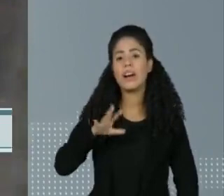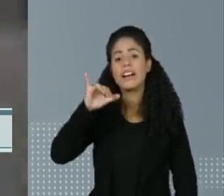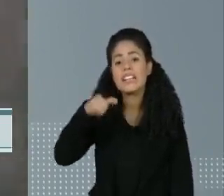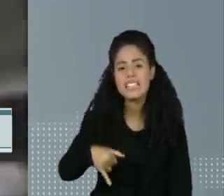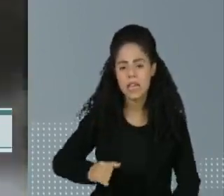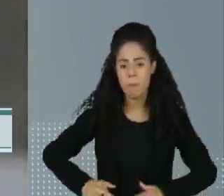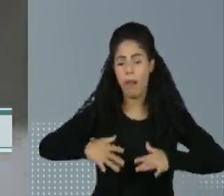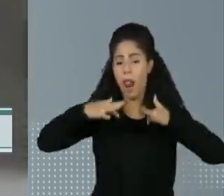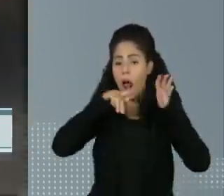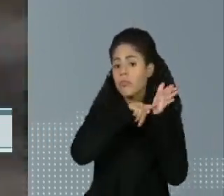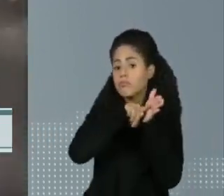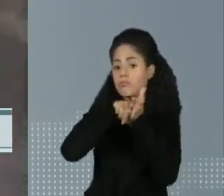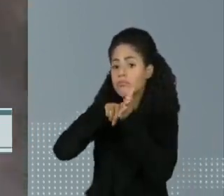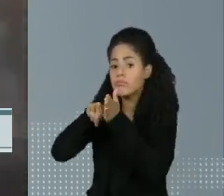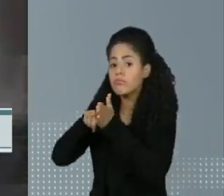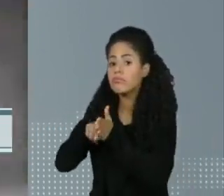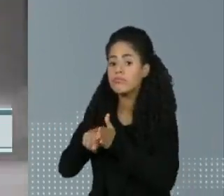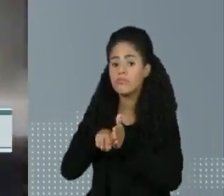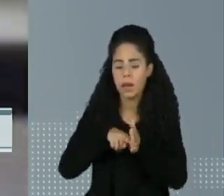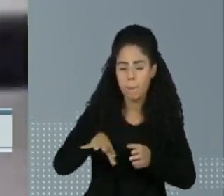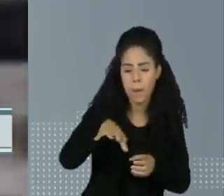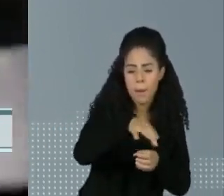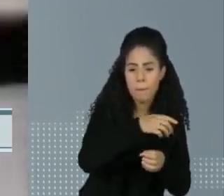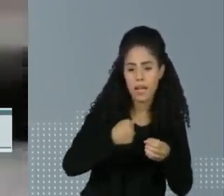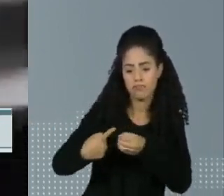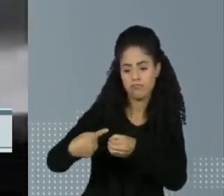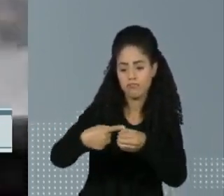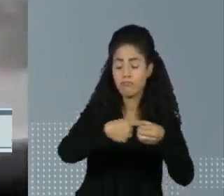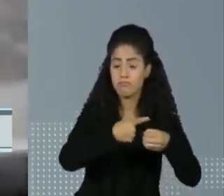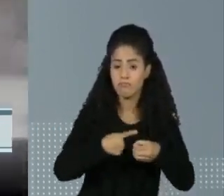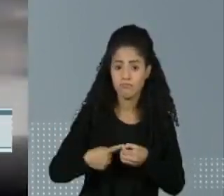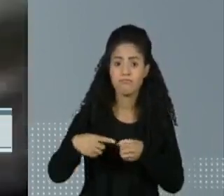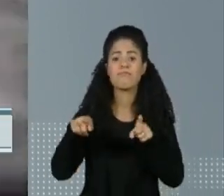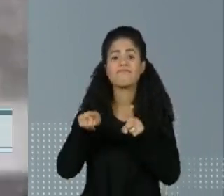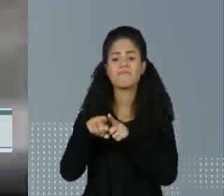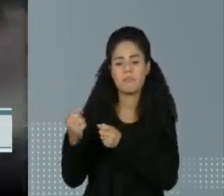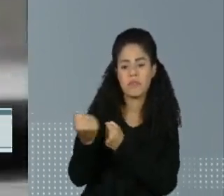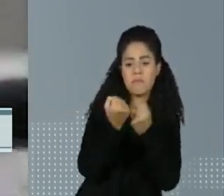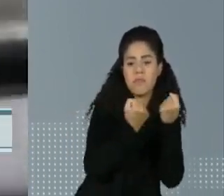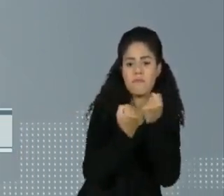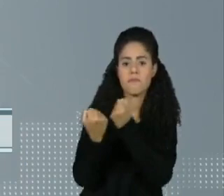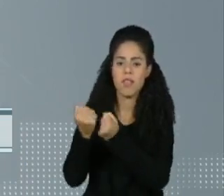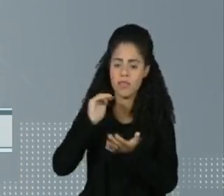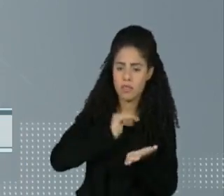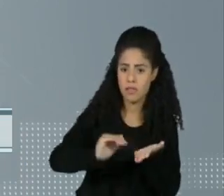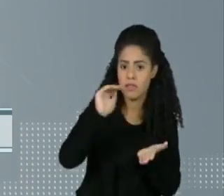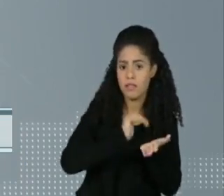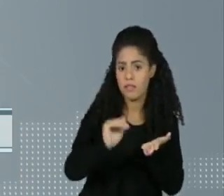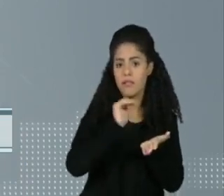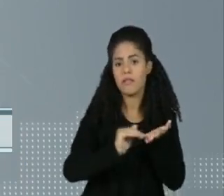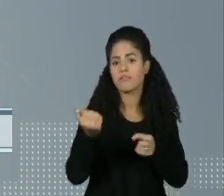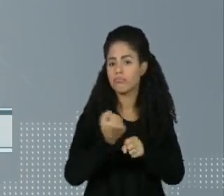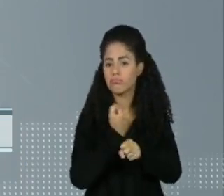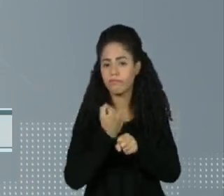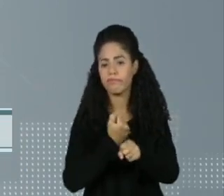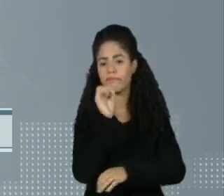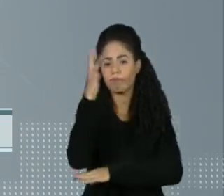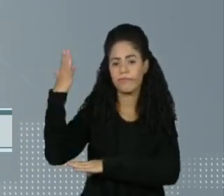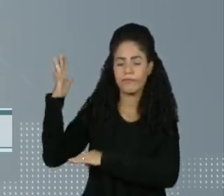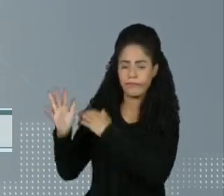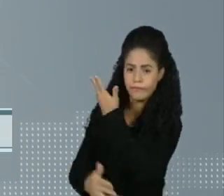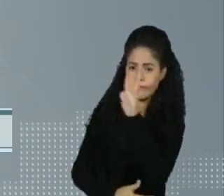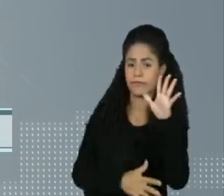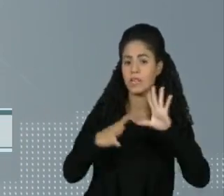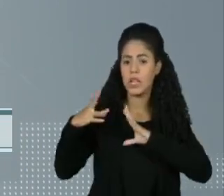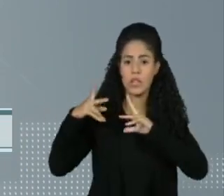estudo do projeto Municípios Paulistas Resilientes, resultado da parceria entre a Secretaria de Infraestrutura e Meio Ambiente e da